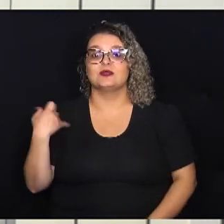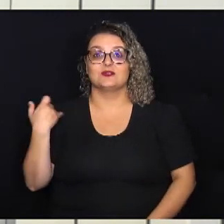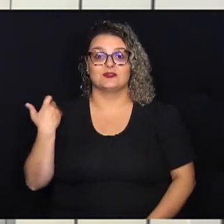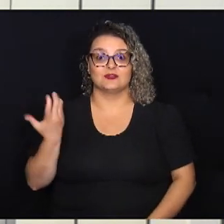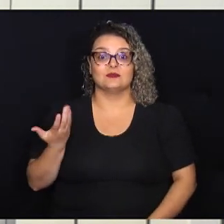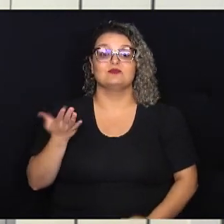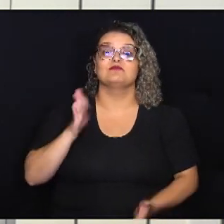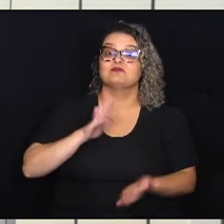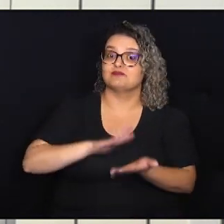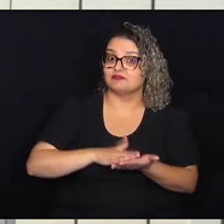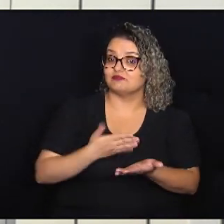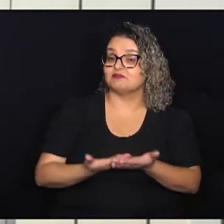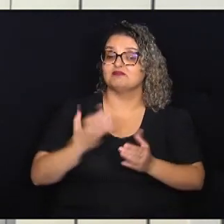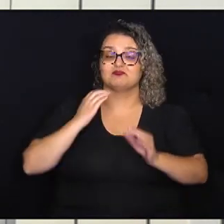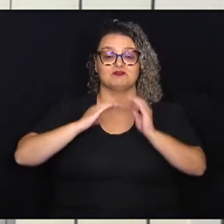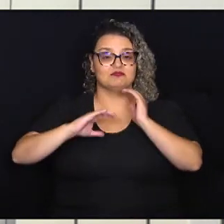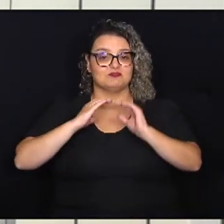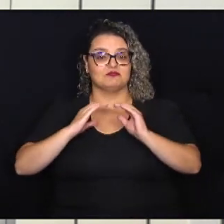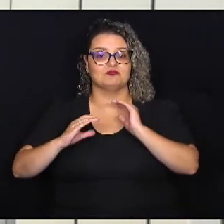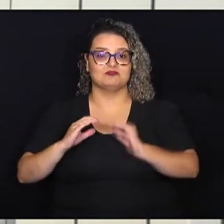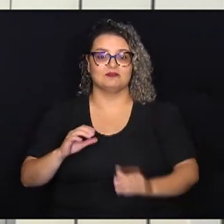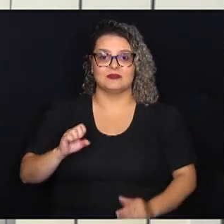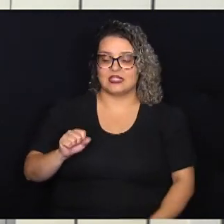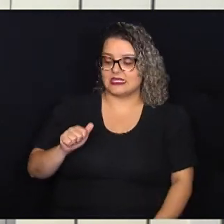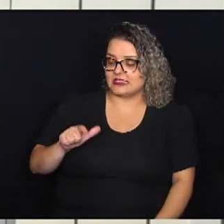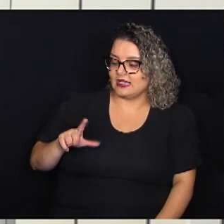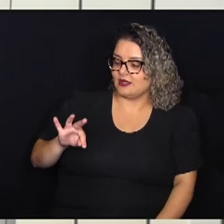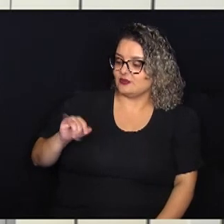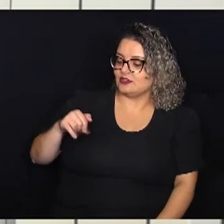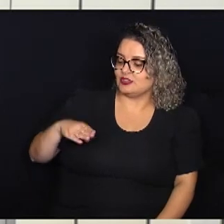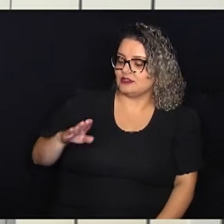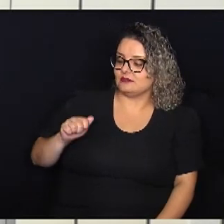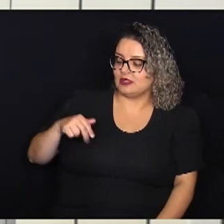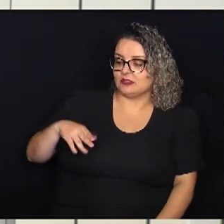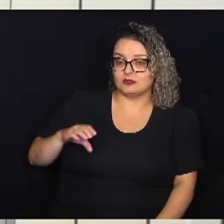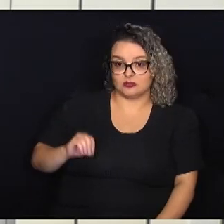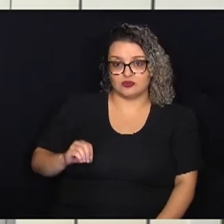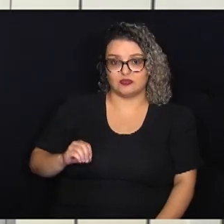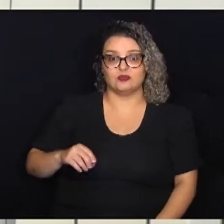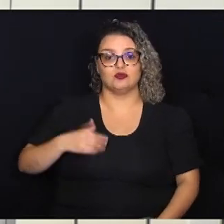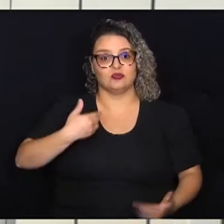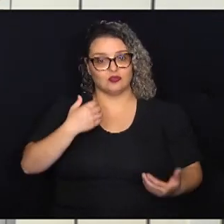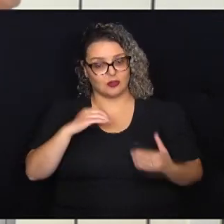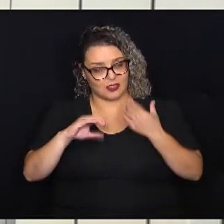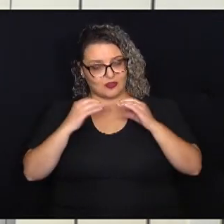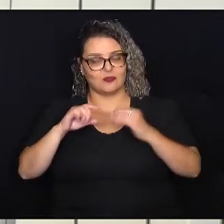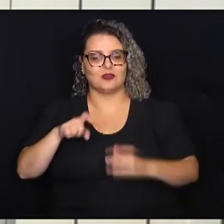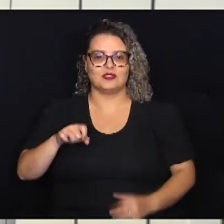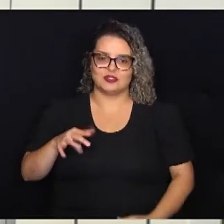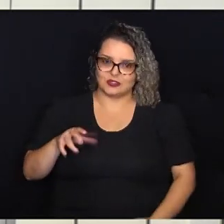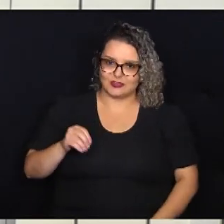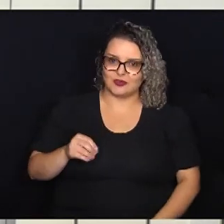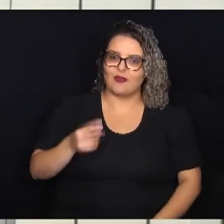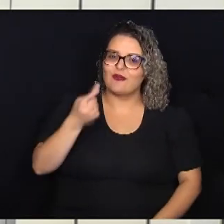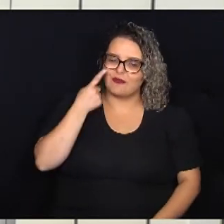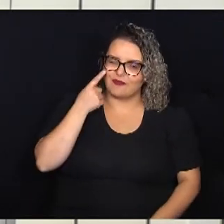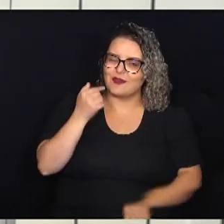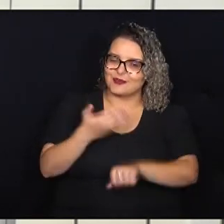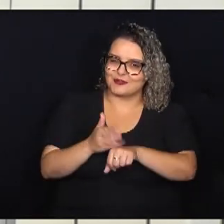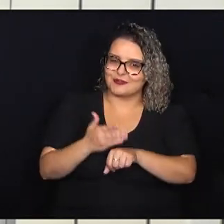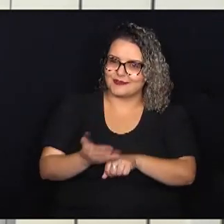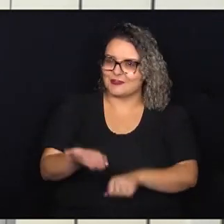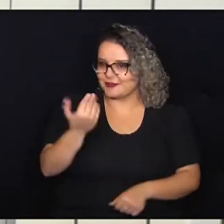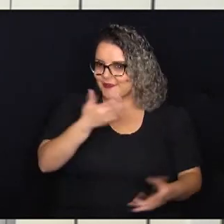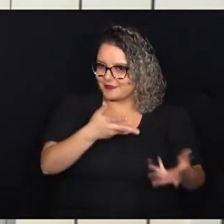interpretar canções de Os Saltimbancos, de Chico Buarque. Confira um trechinho do ensaio e também o